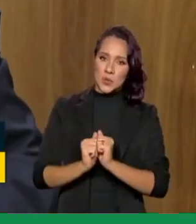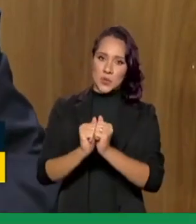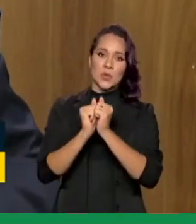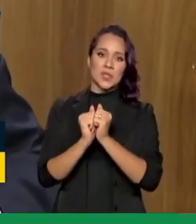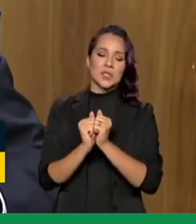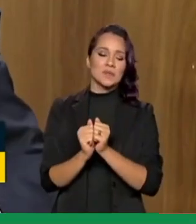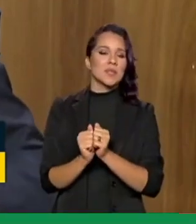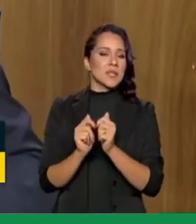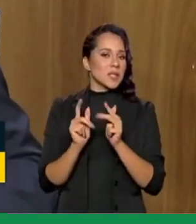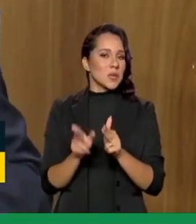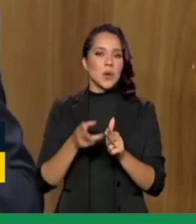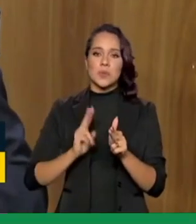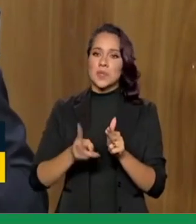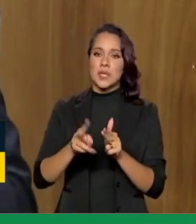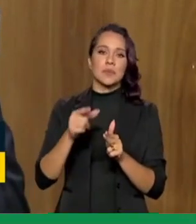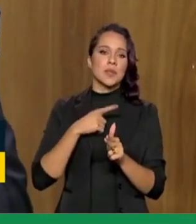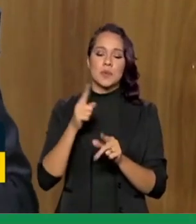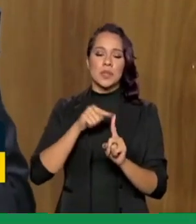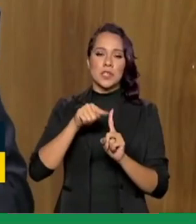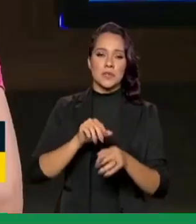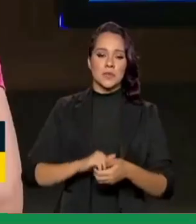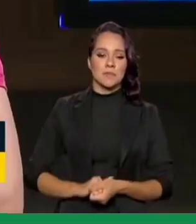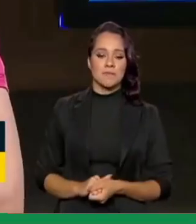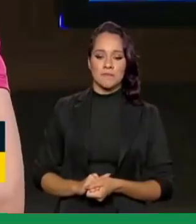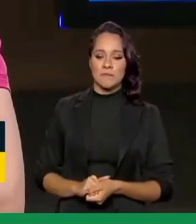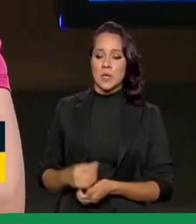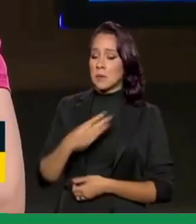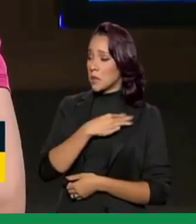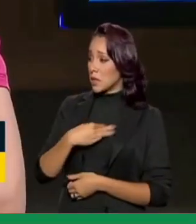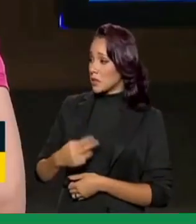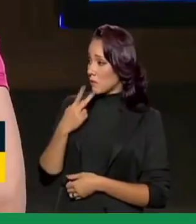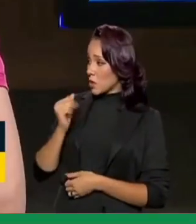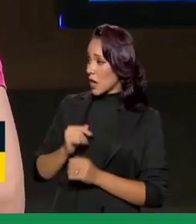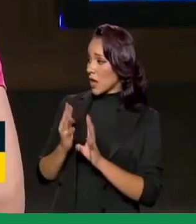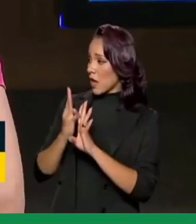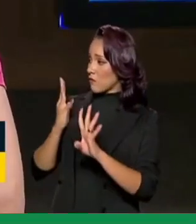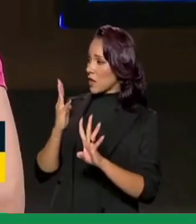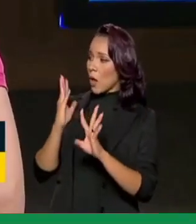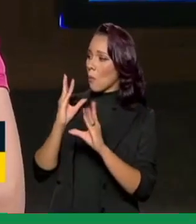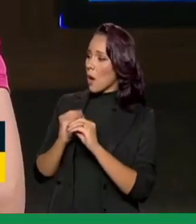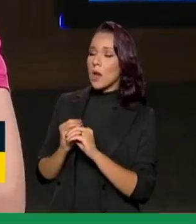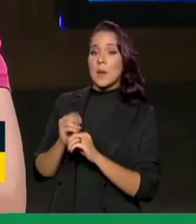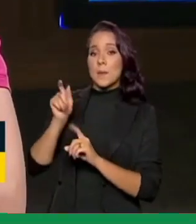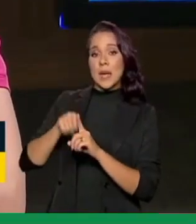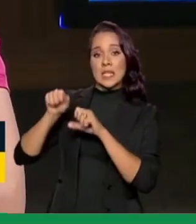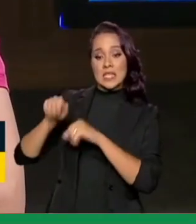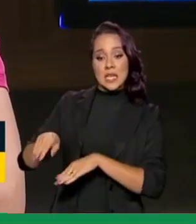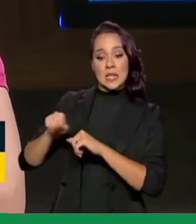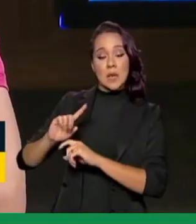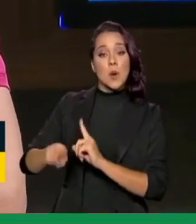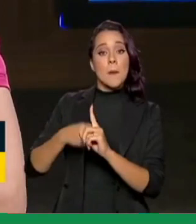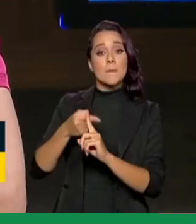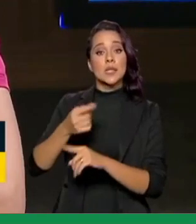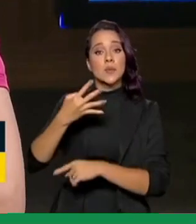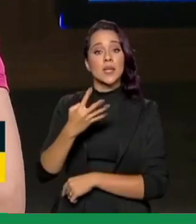como sempre foi esse o nosso objetivo ministro o senhor citou aí que a fila está zerada em setembro foram novas 450